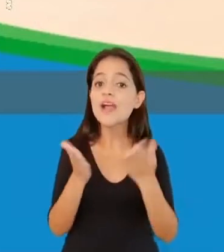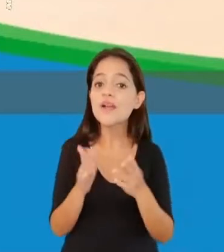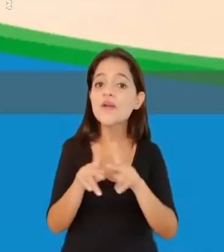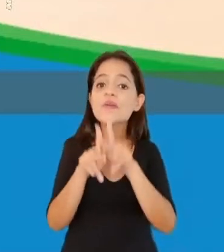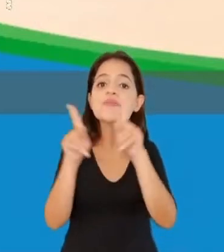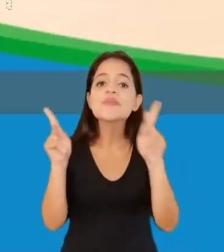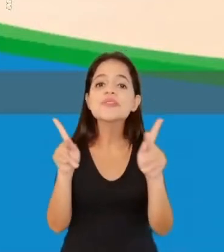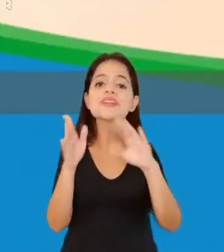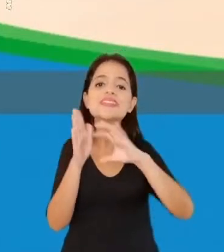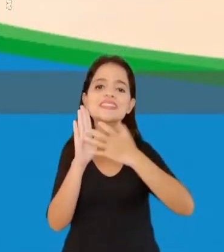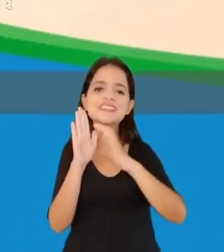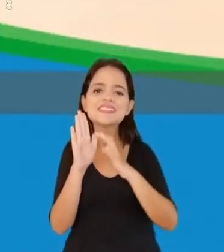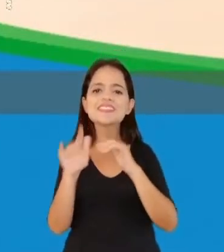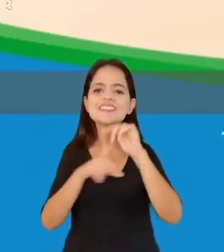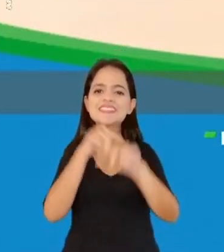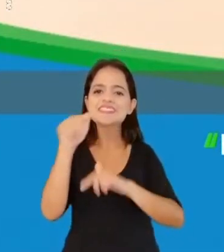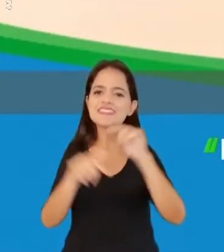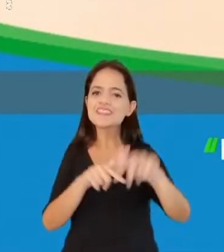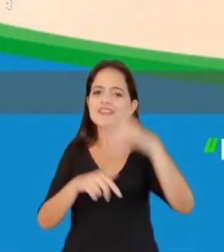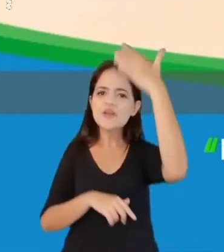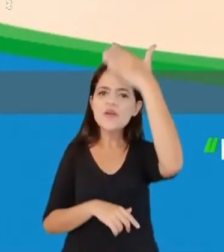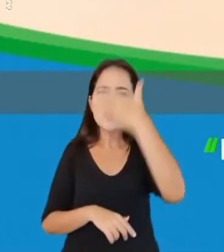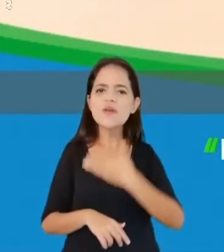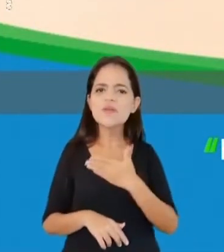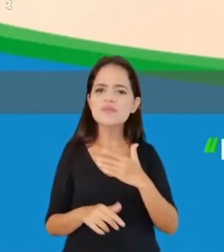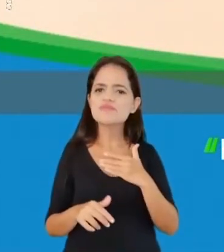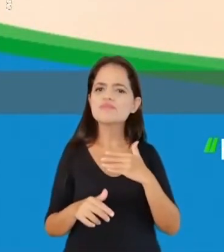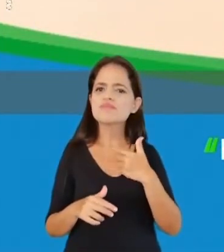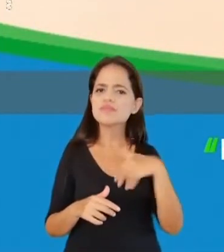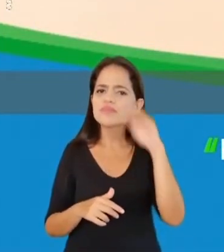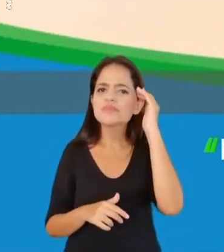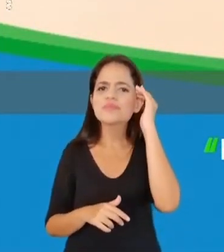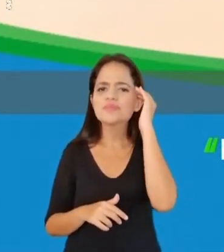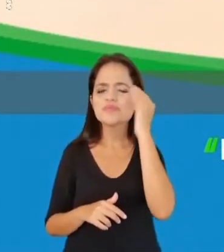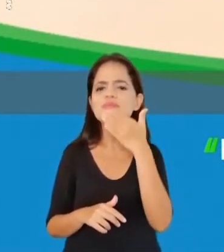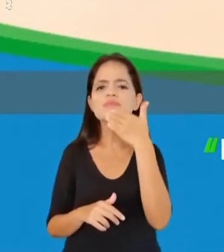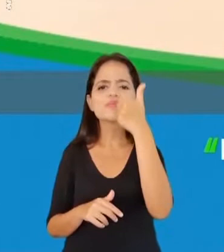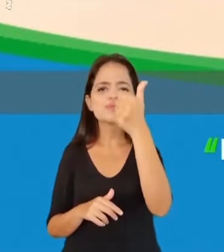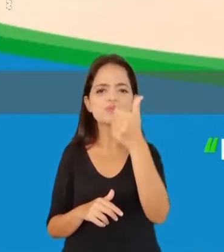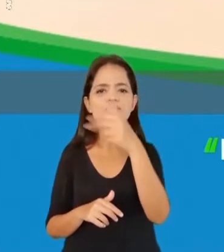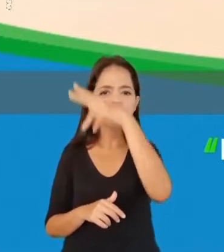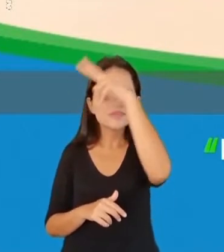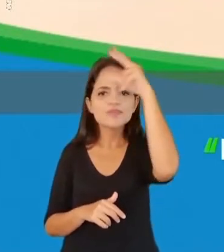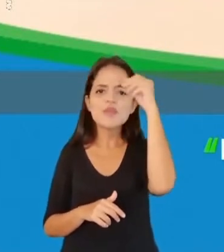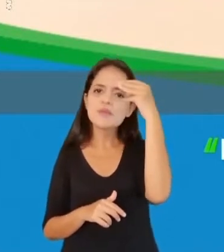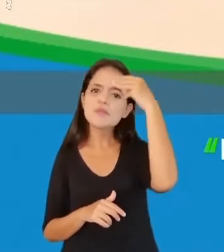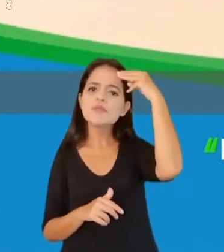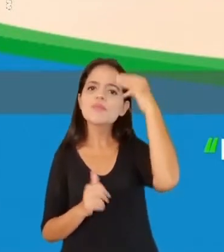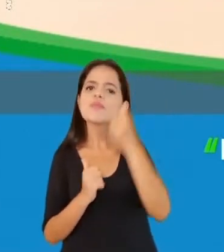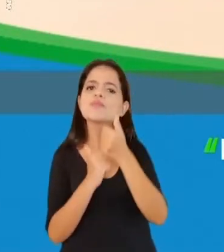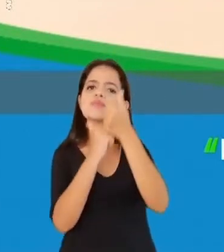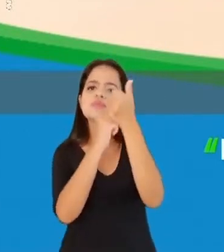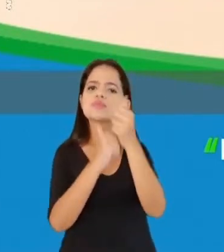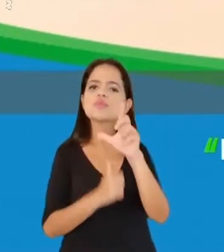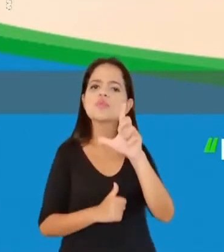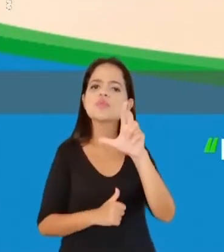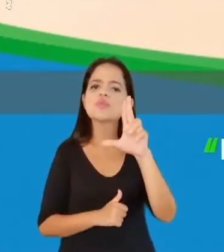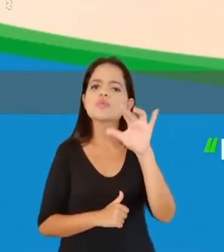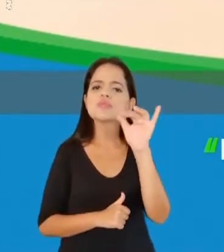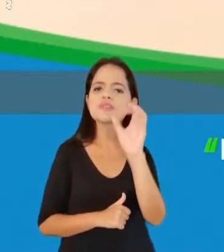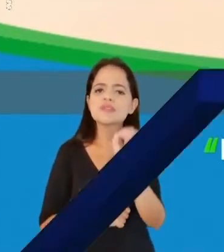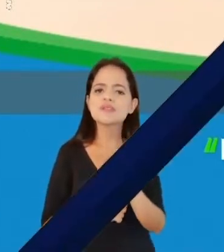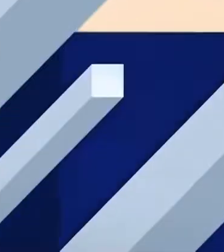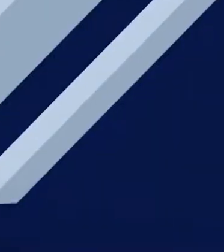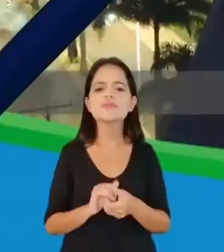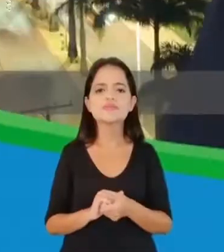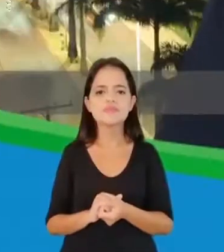Começa agora o programa da coligação Honestidade e Trabalho por Itumbiara do candidato a prefeito Dr. Murilo Borges e vice